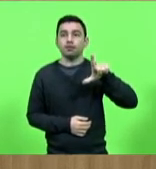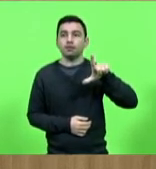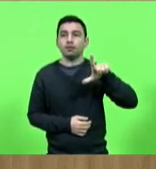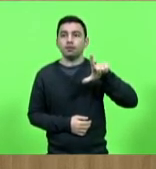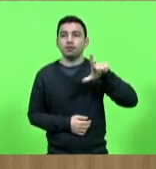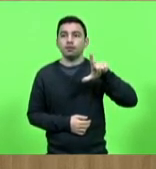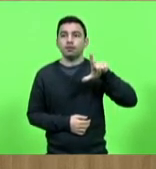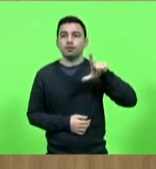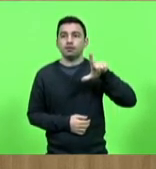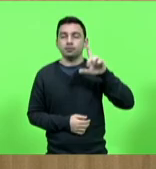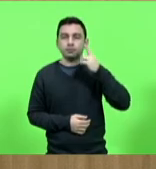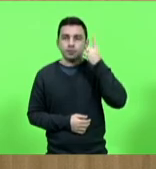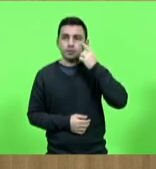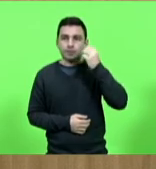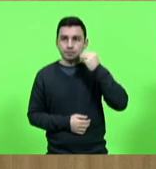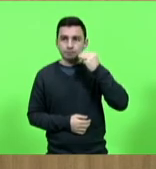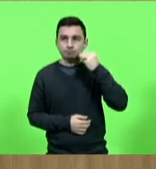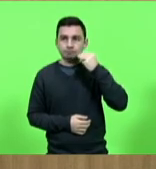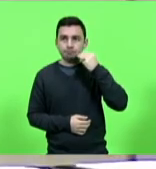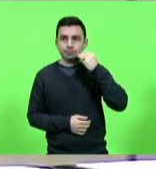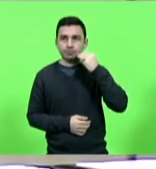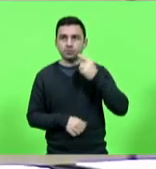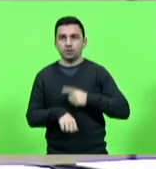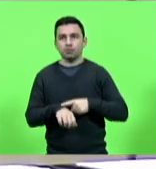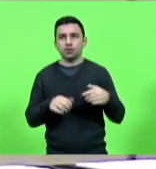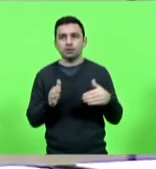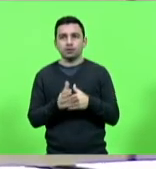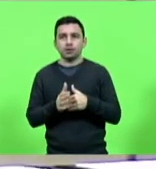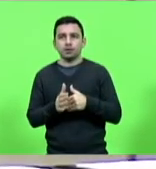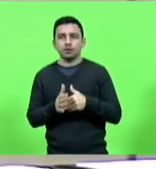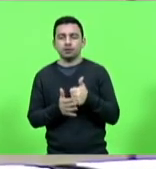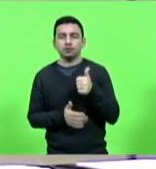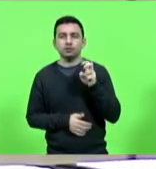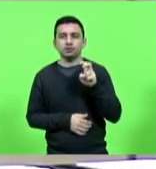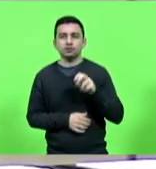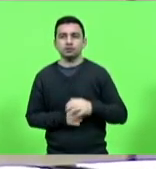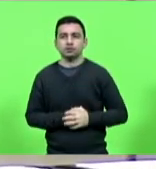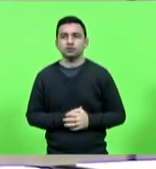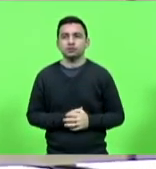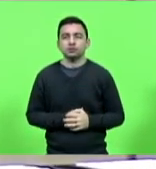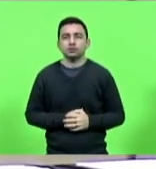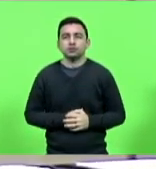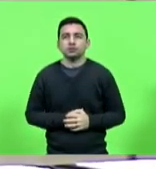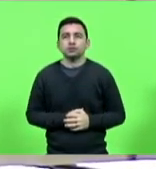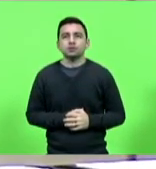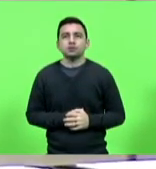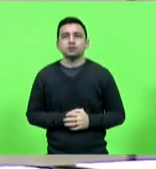Deputado Márcio Machado, vossa excelência, terá 15 minutos. Obrigado.